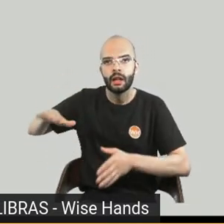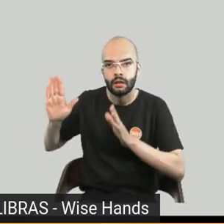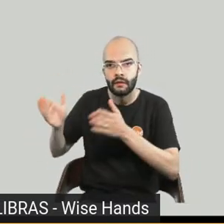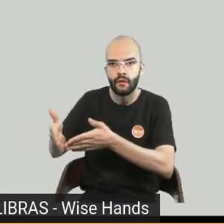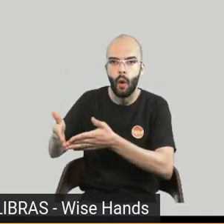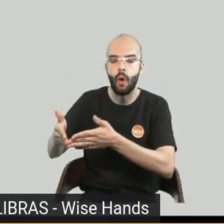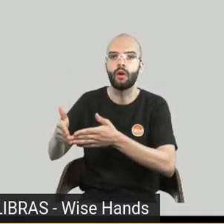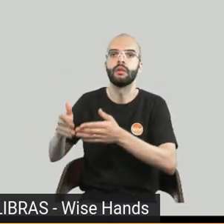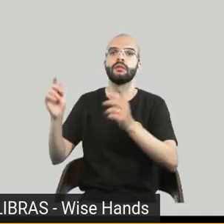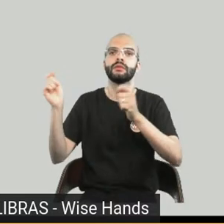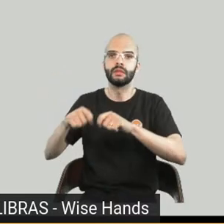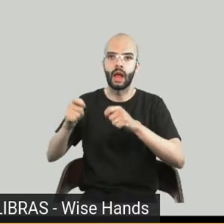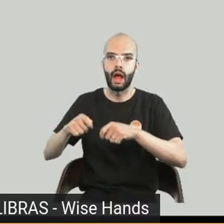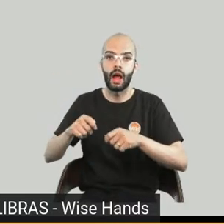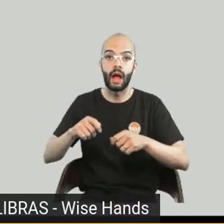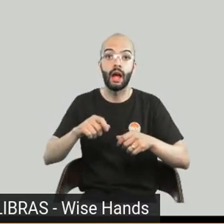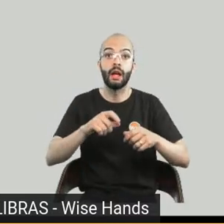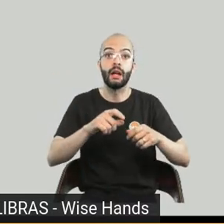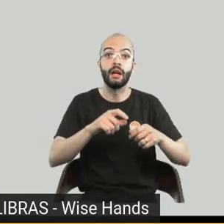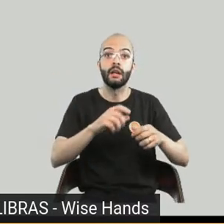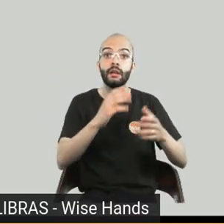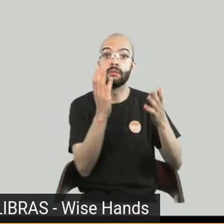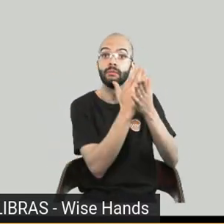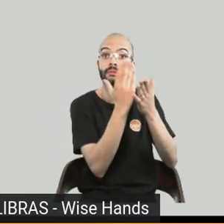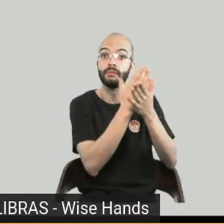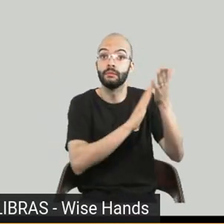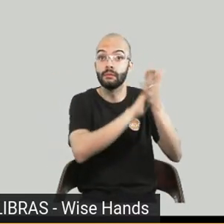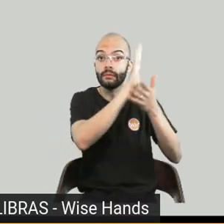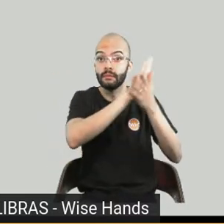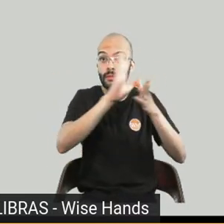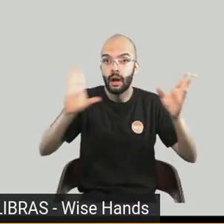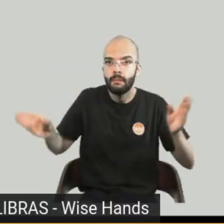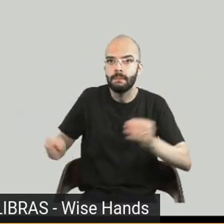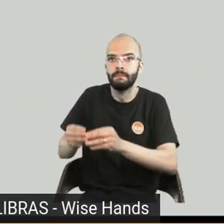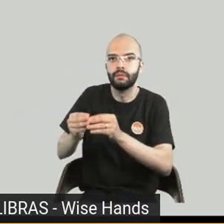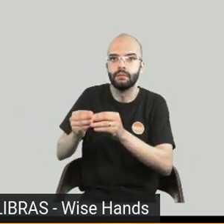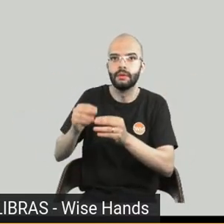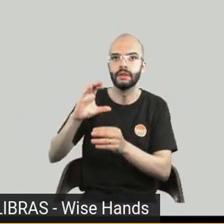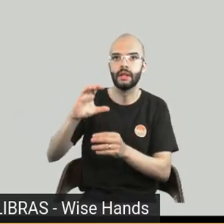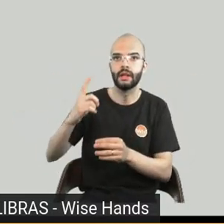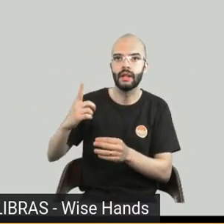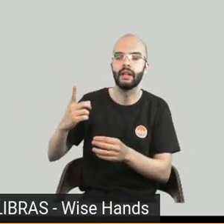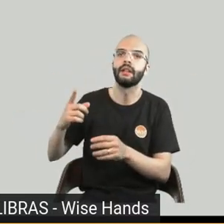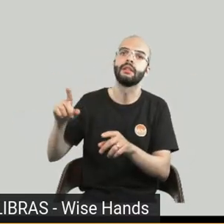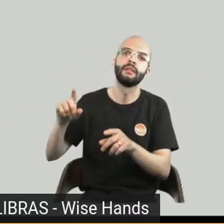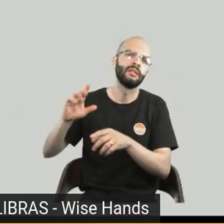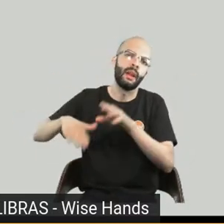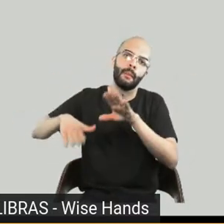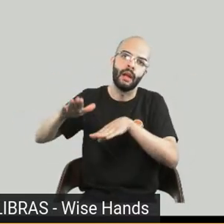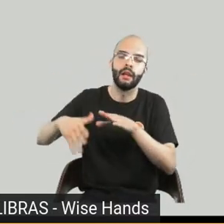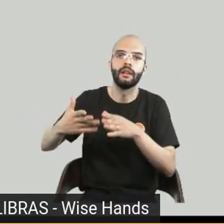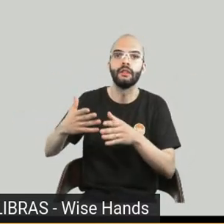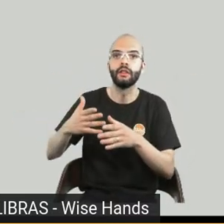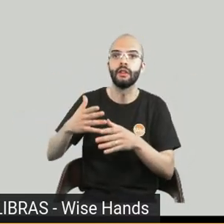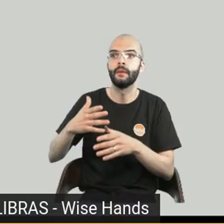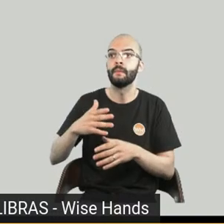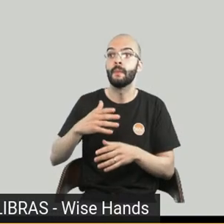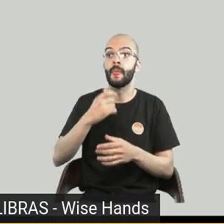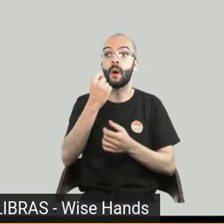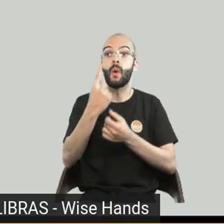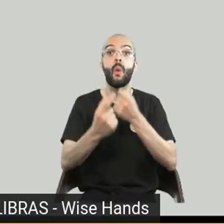possibilidades, algumas comercialmente bem-sucedidas, outras nem tanto, mas todas servem para a gente